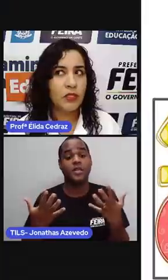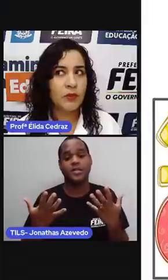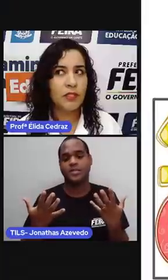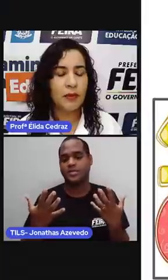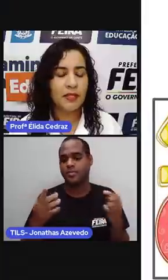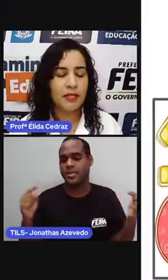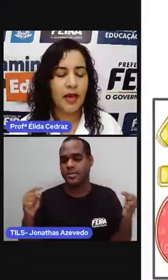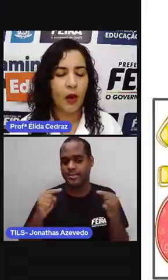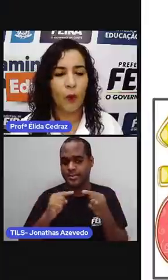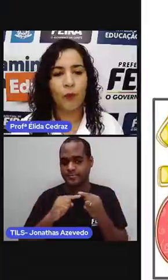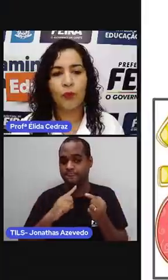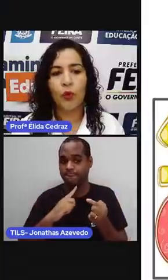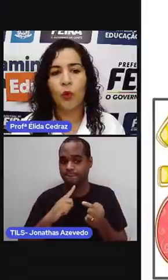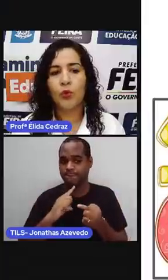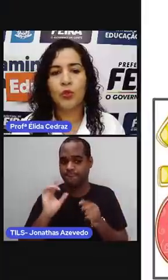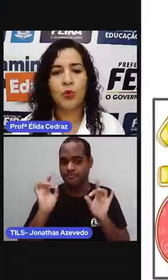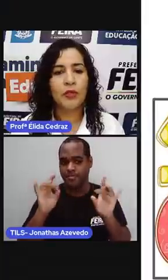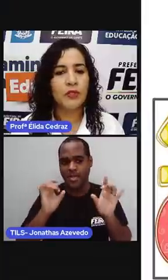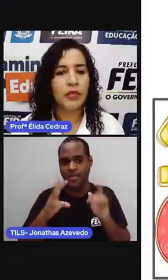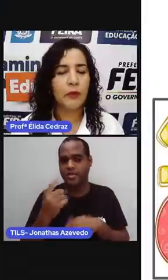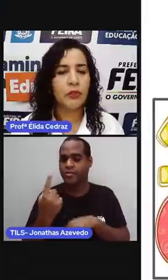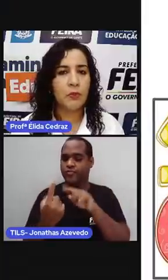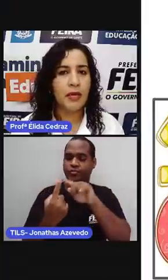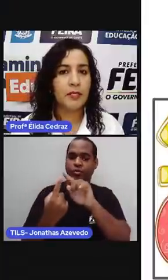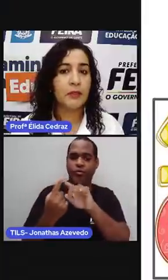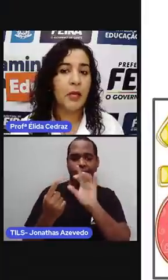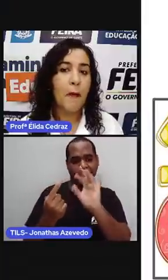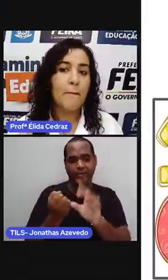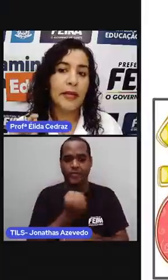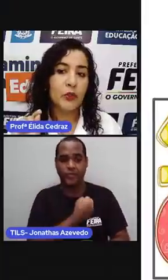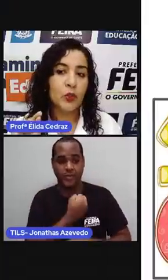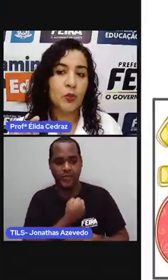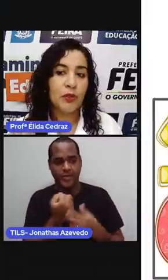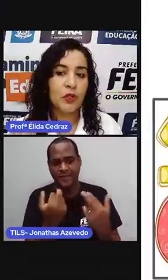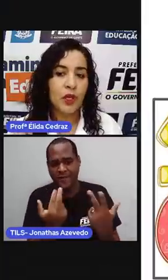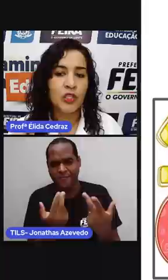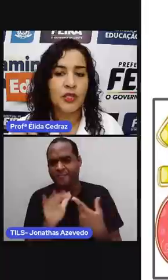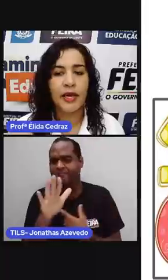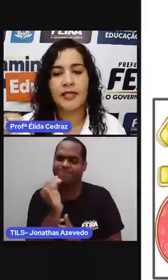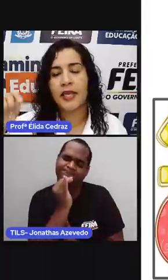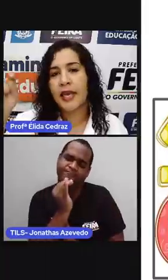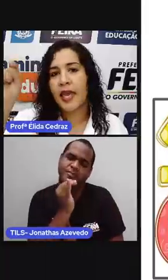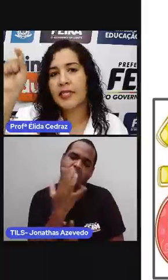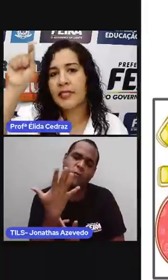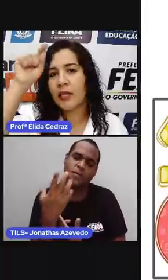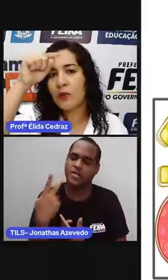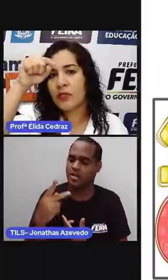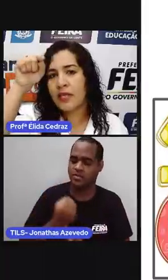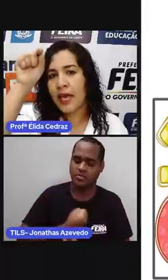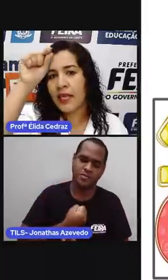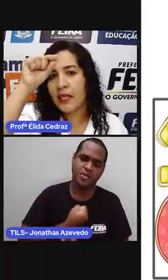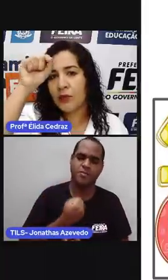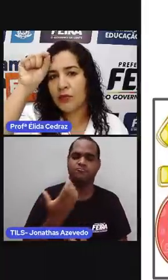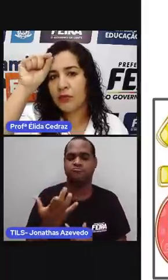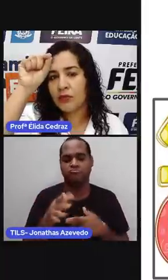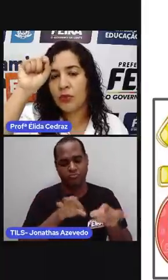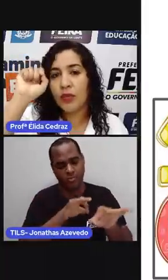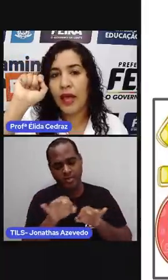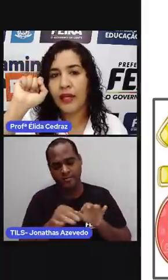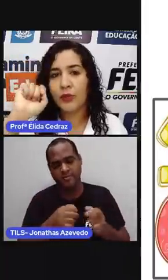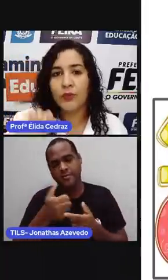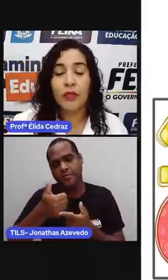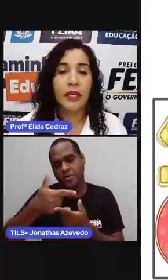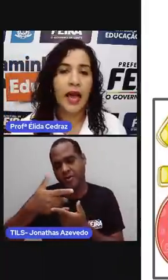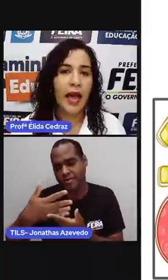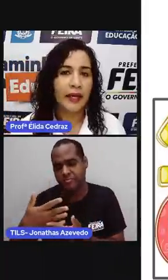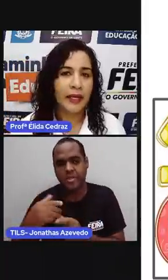símbolozinho especial. Os números são os mesmos, mas os números ordinais, eles têm um zerinho do